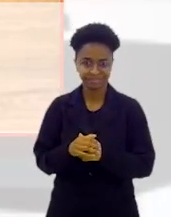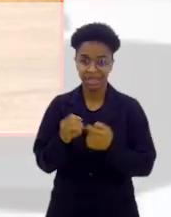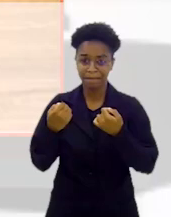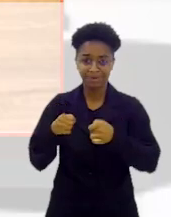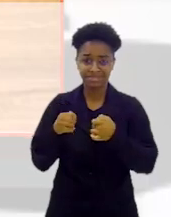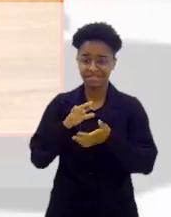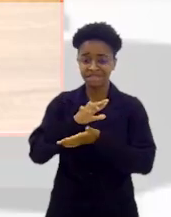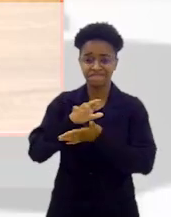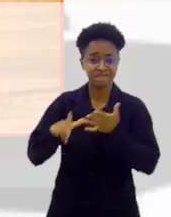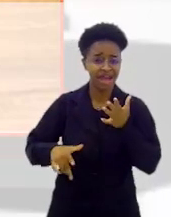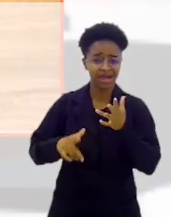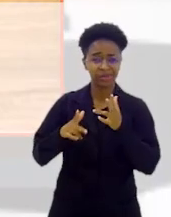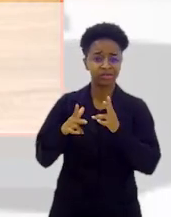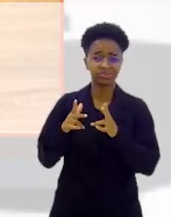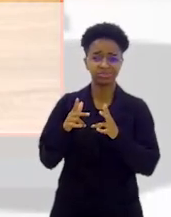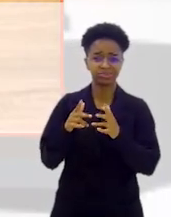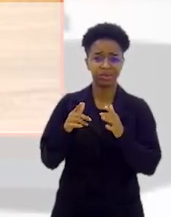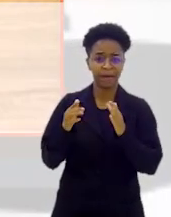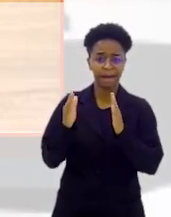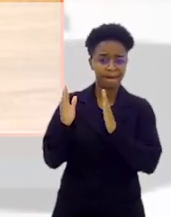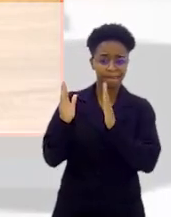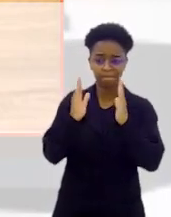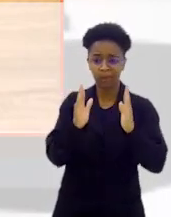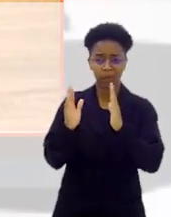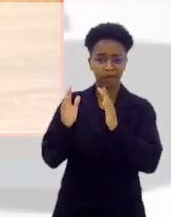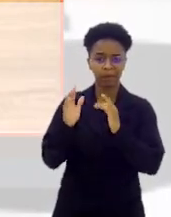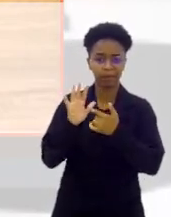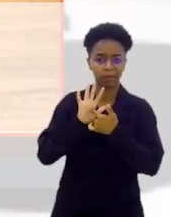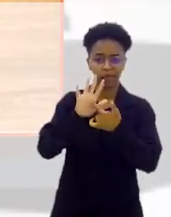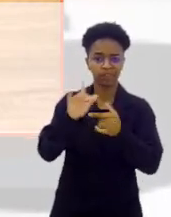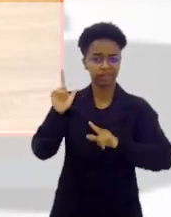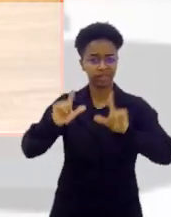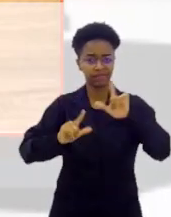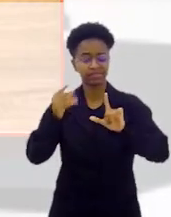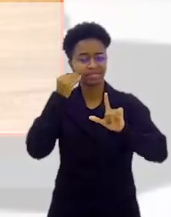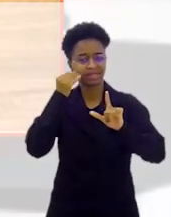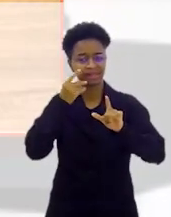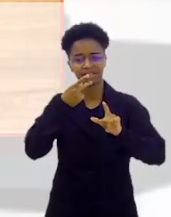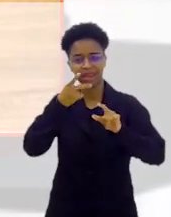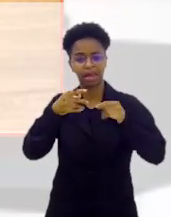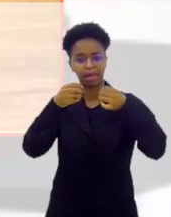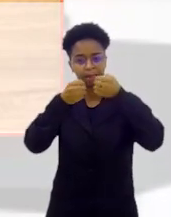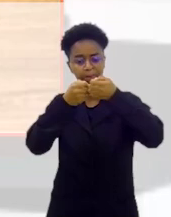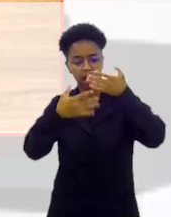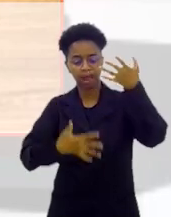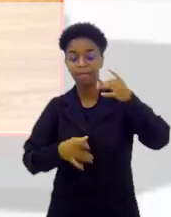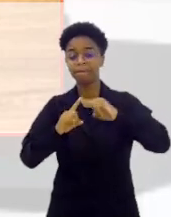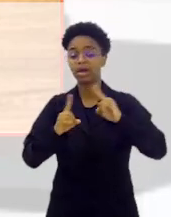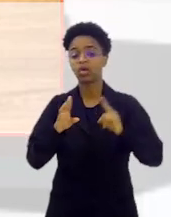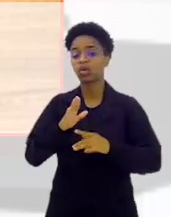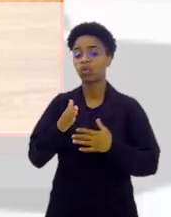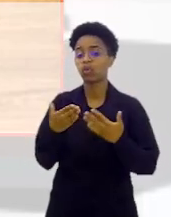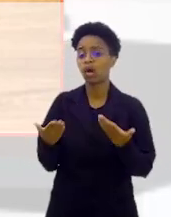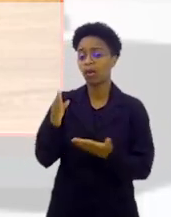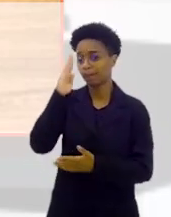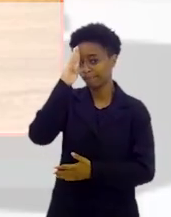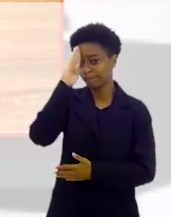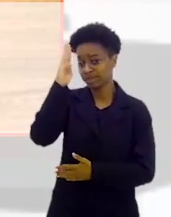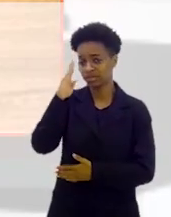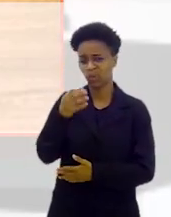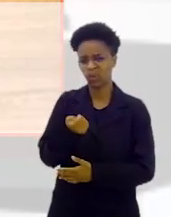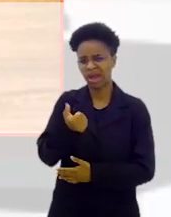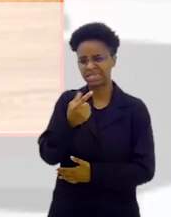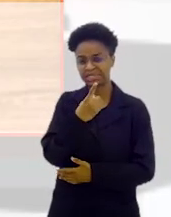gente vai ter que fazer várias edições do programa para poder mencionar, mas quais são os que você destacaria